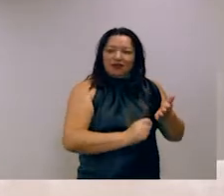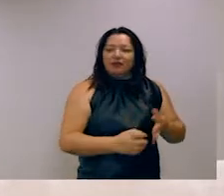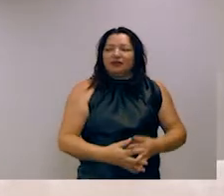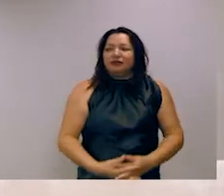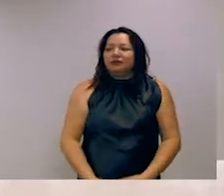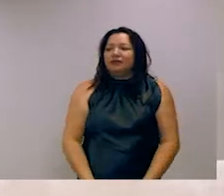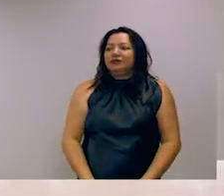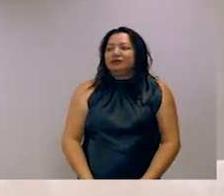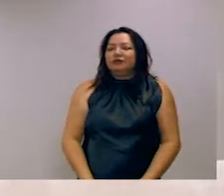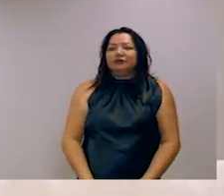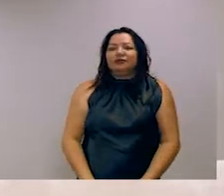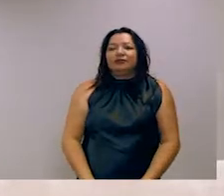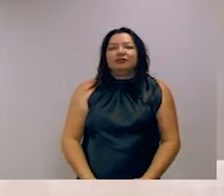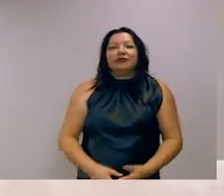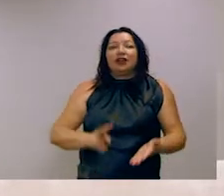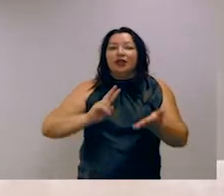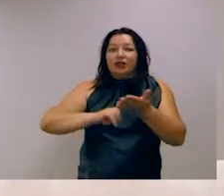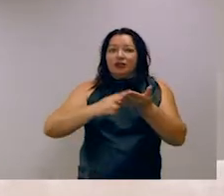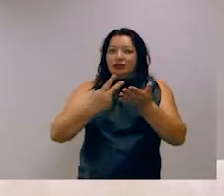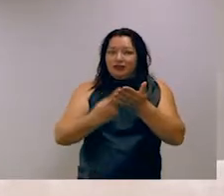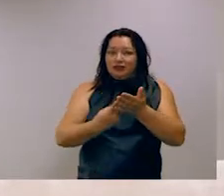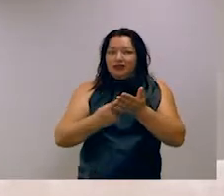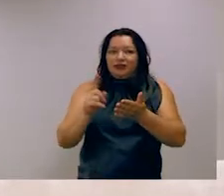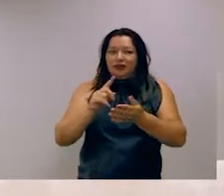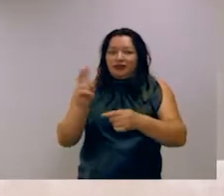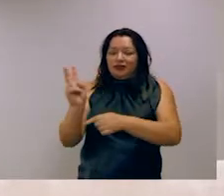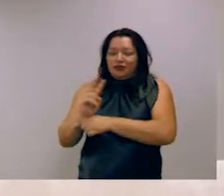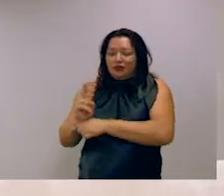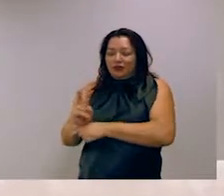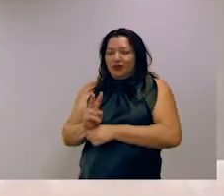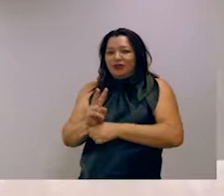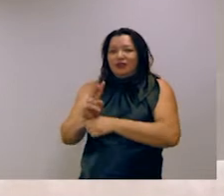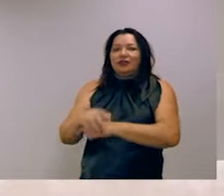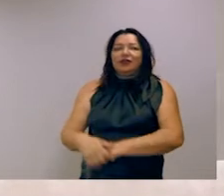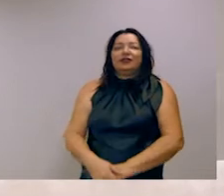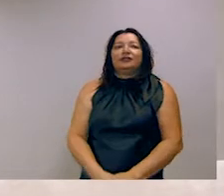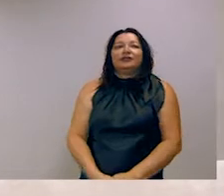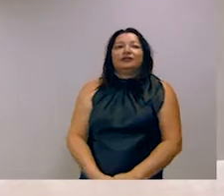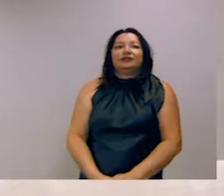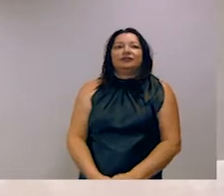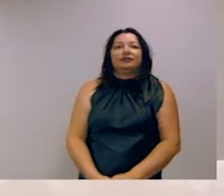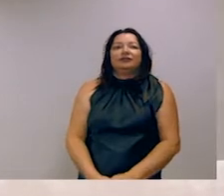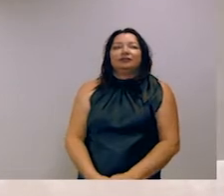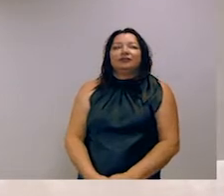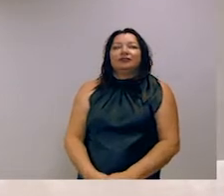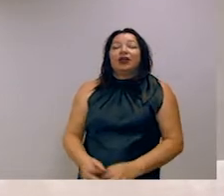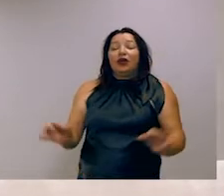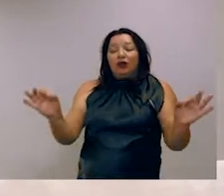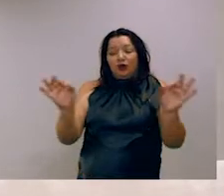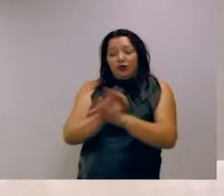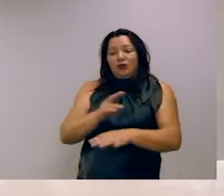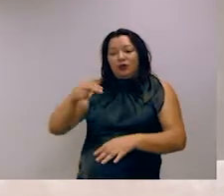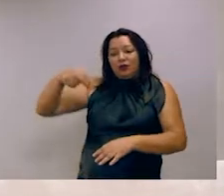Também tem um exemplo de tradução não supervisionada que é assim bem contra intuitivo mas não vou falar e finalmente a conclusão.